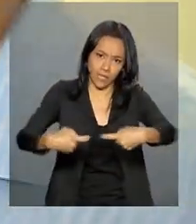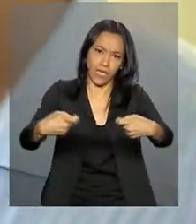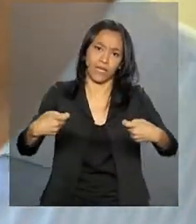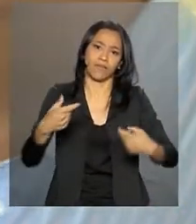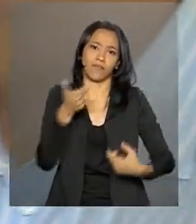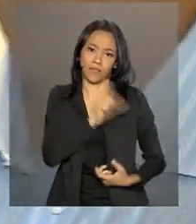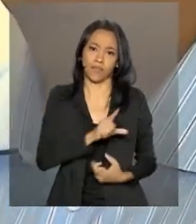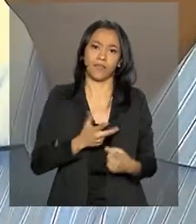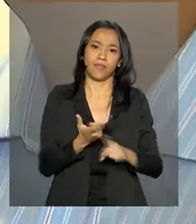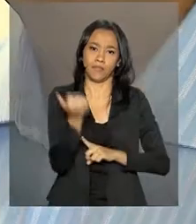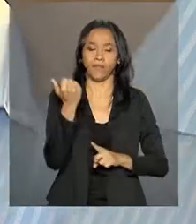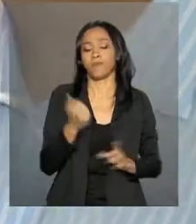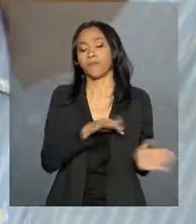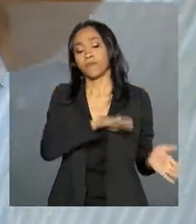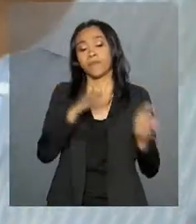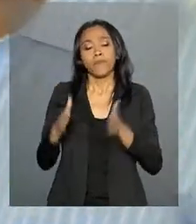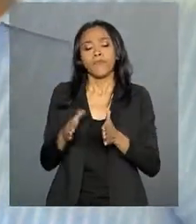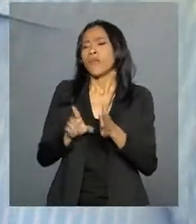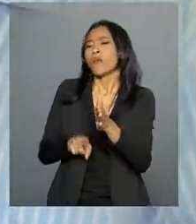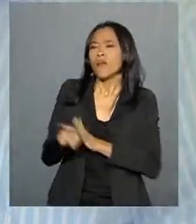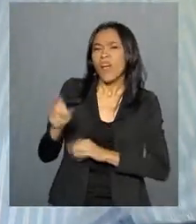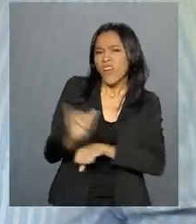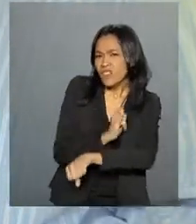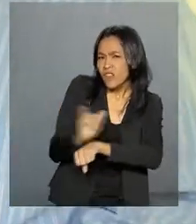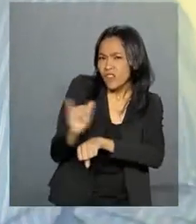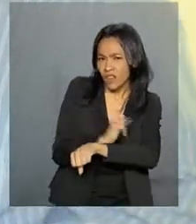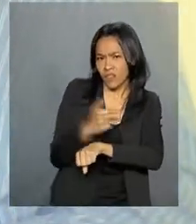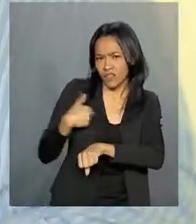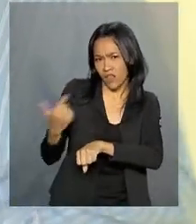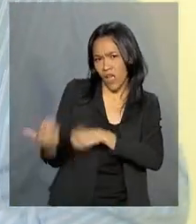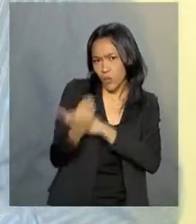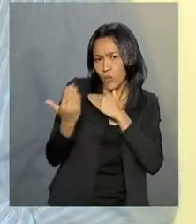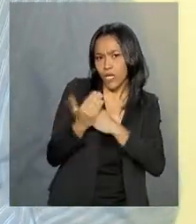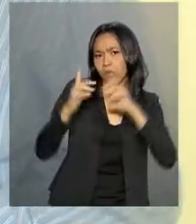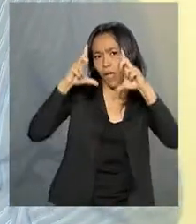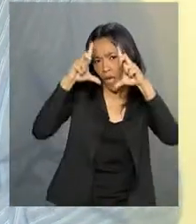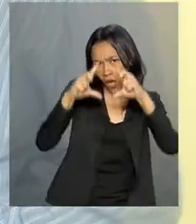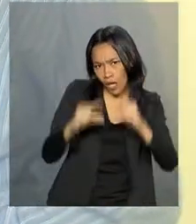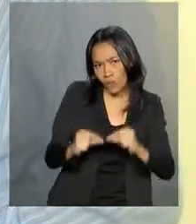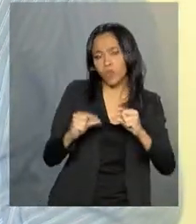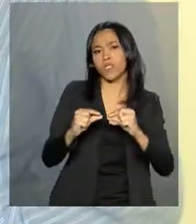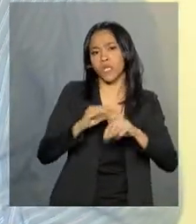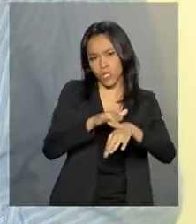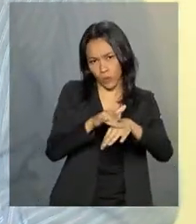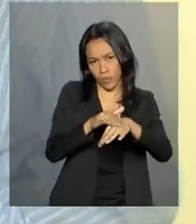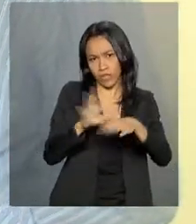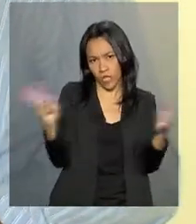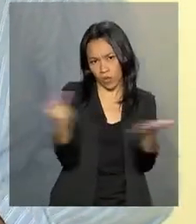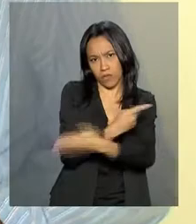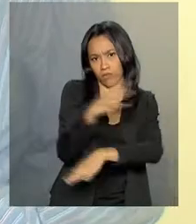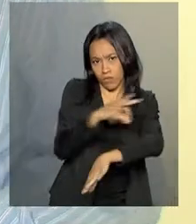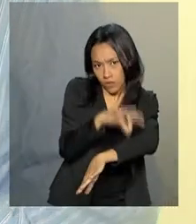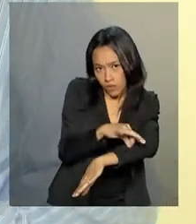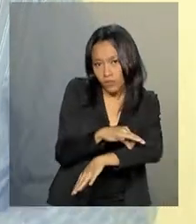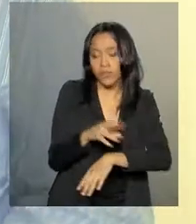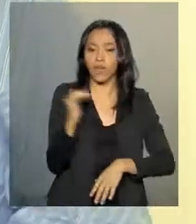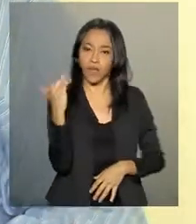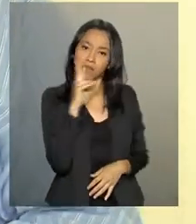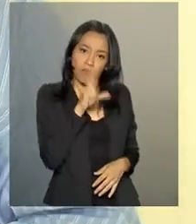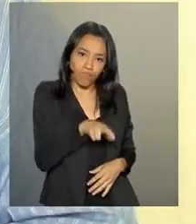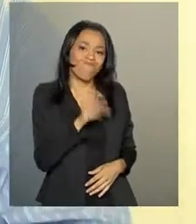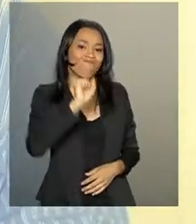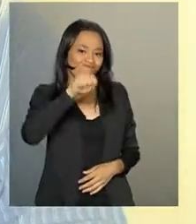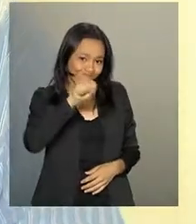Essas ações têm contribuído para reduzir o número de doenças causadas pelo mosquito Aedes aegypti? Sim. Se nós